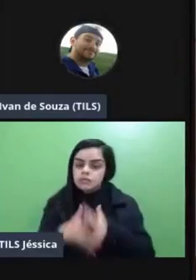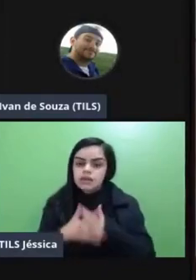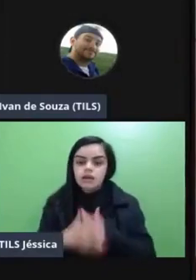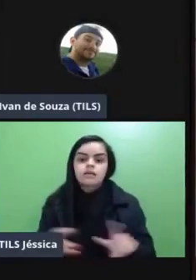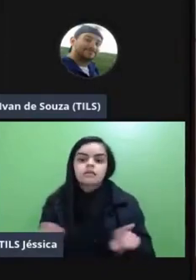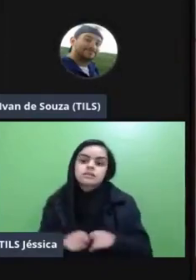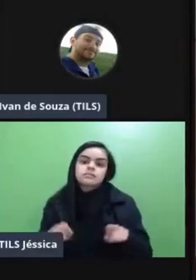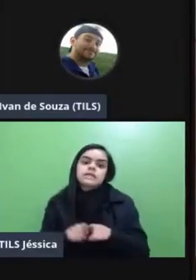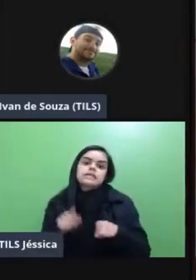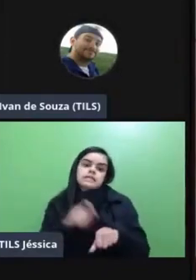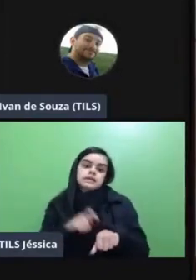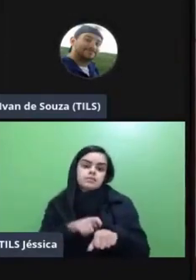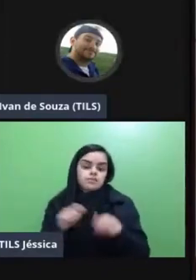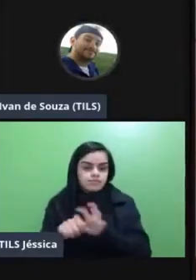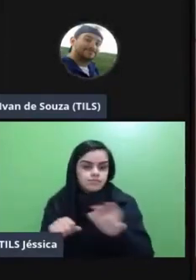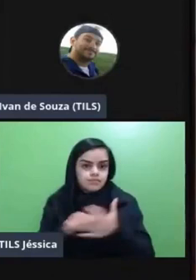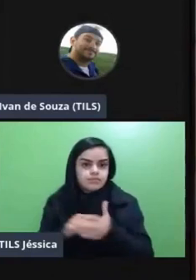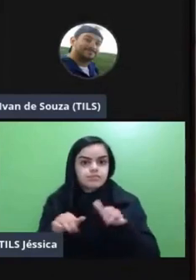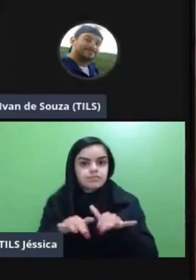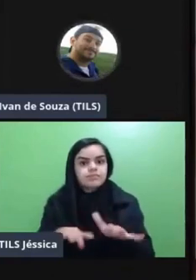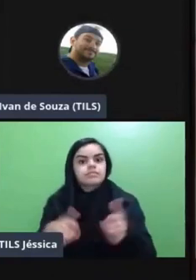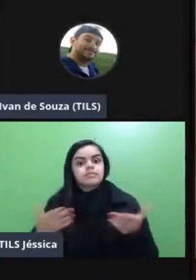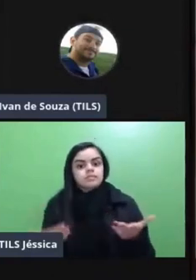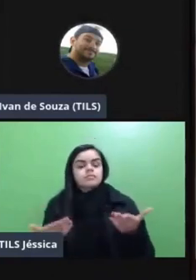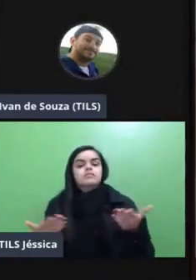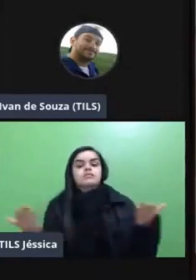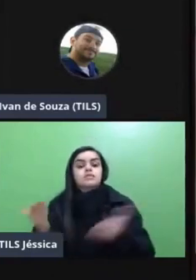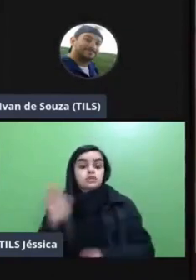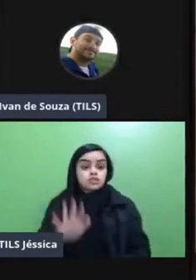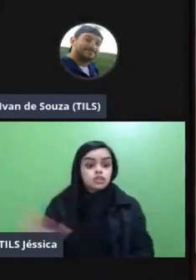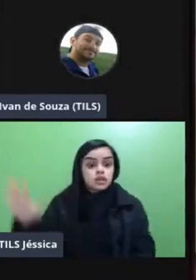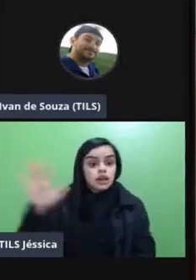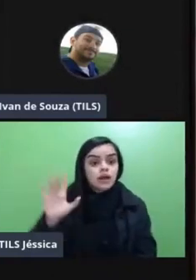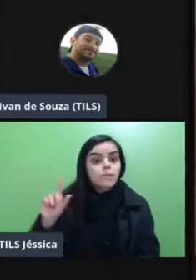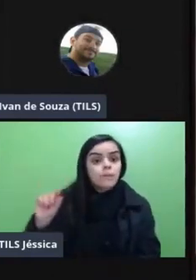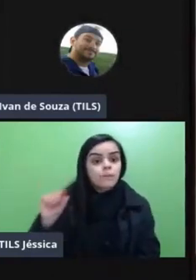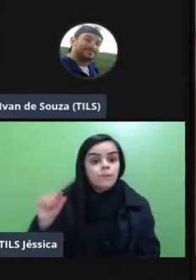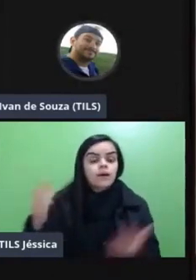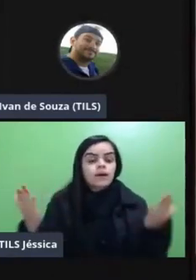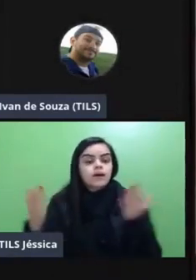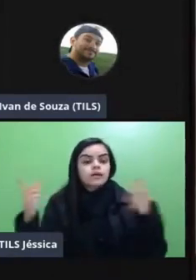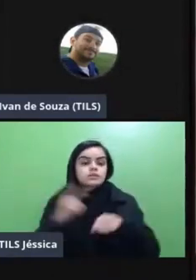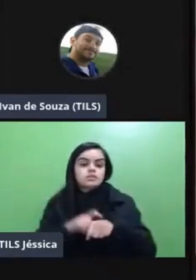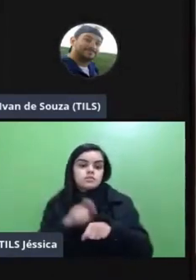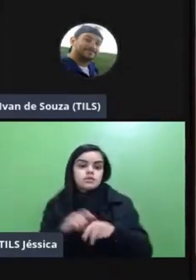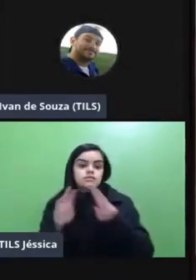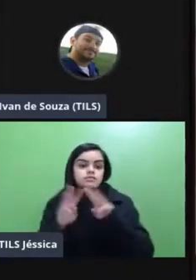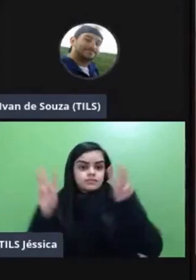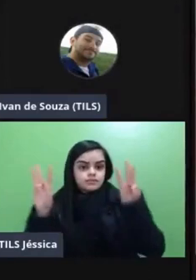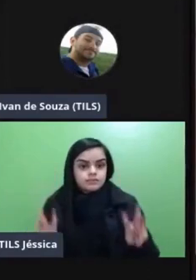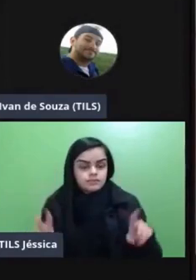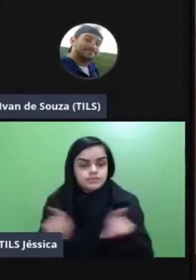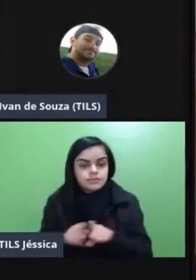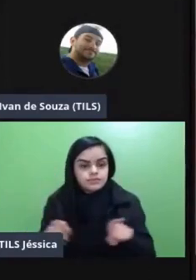em tempo de pandemia então no cenário né na nessa nesse momento da UFPR é